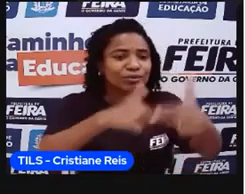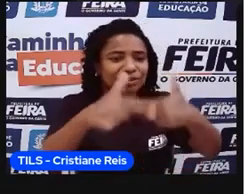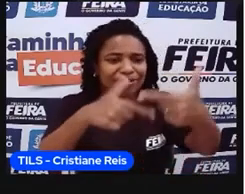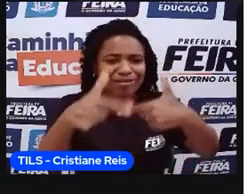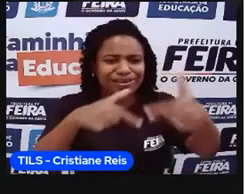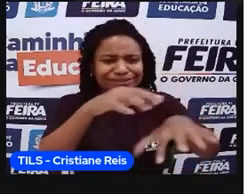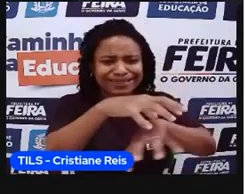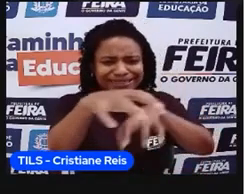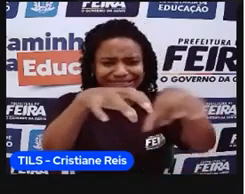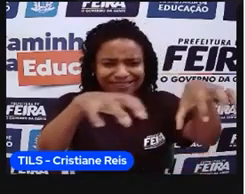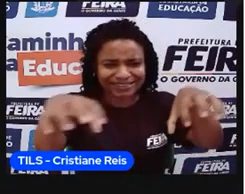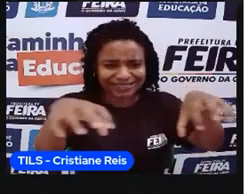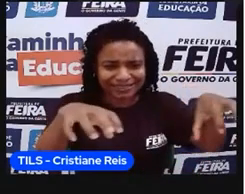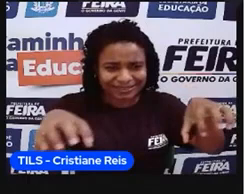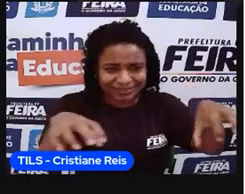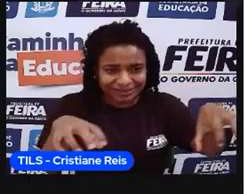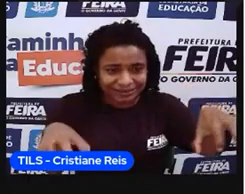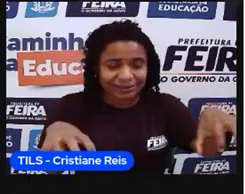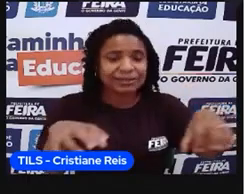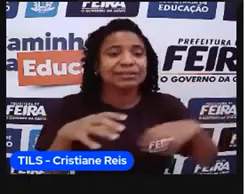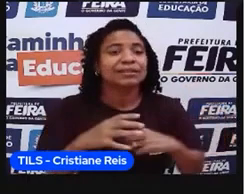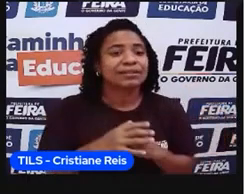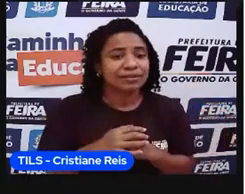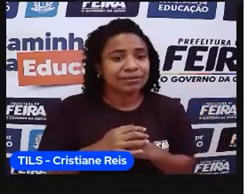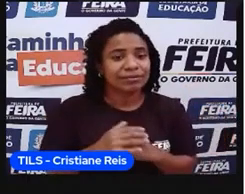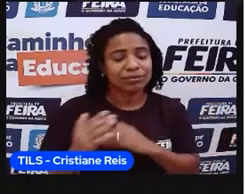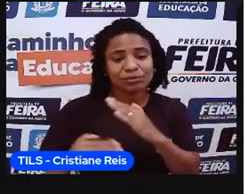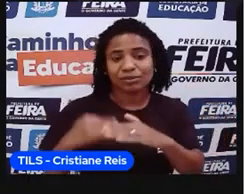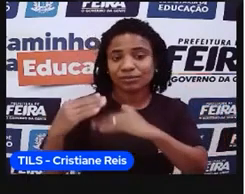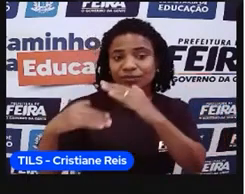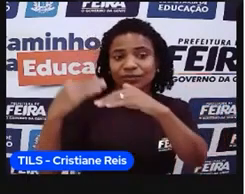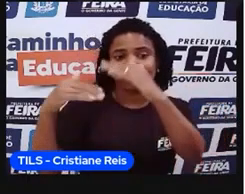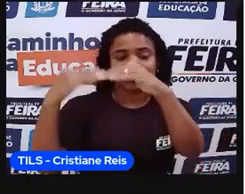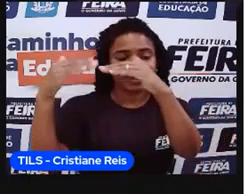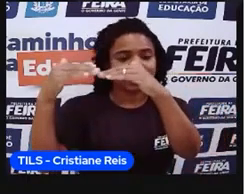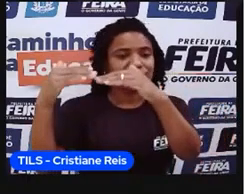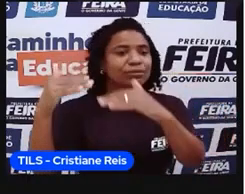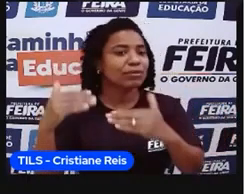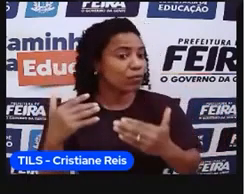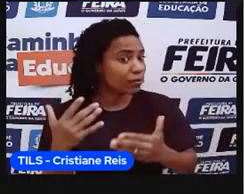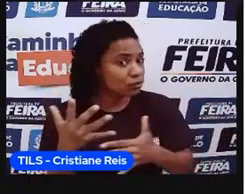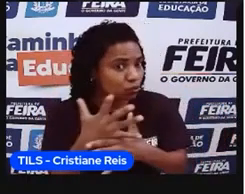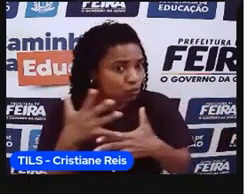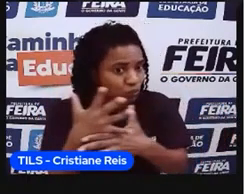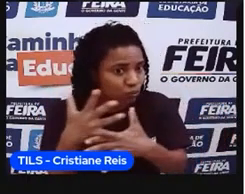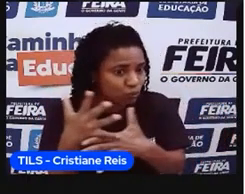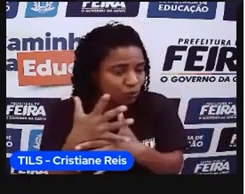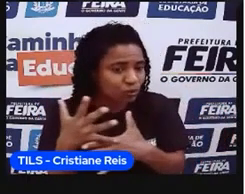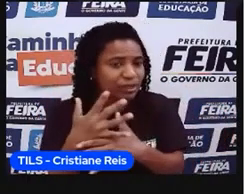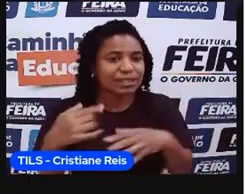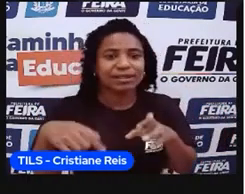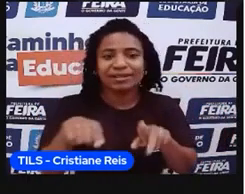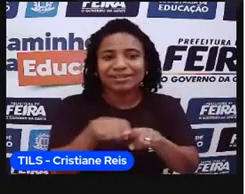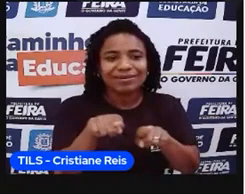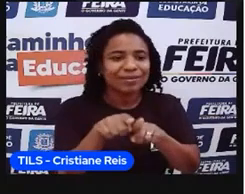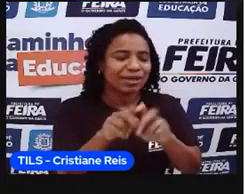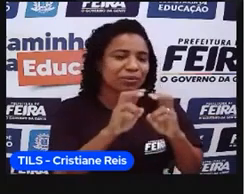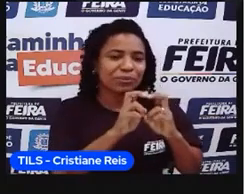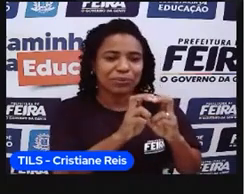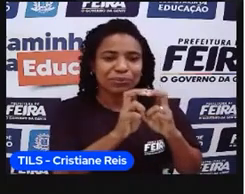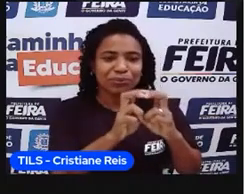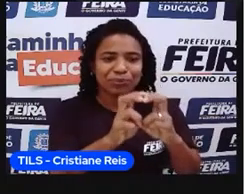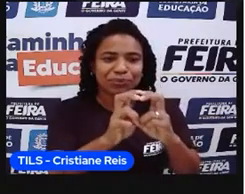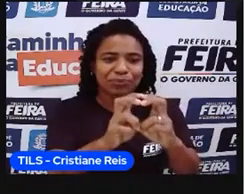espaço, aí se acredita que houve o desenvolvimento urbano e ferroviário, principalmente pela questão das ferroviárias para